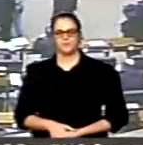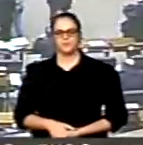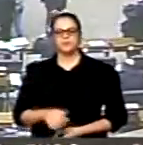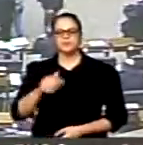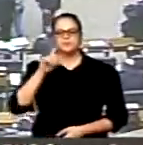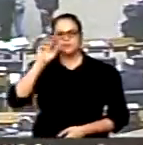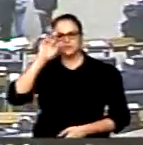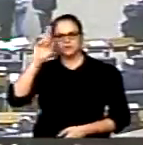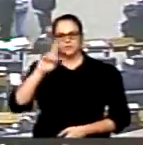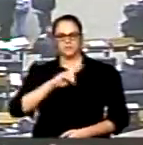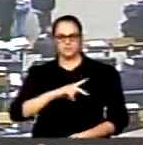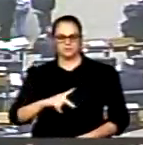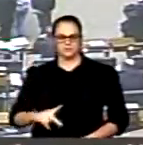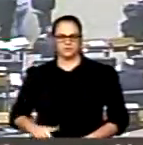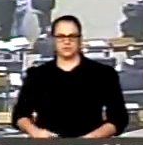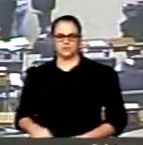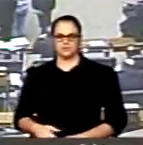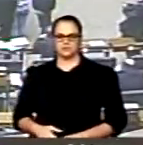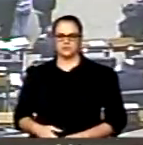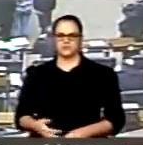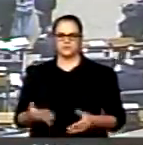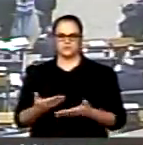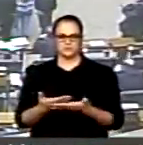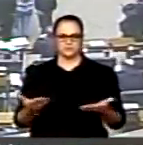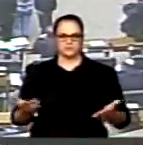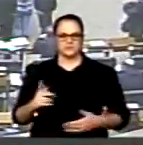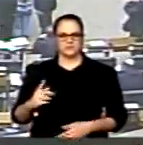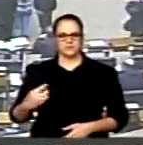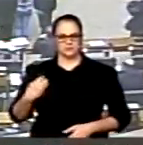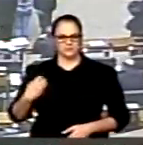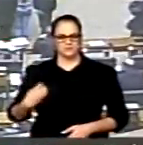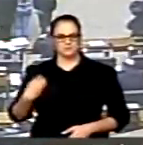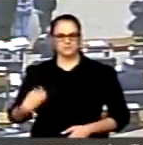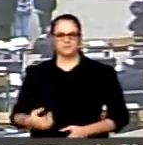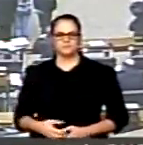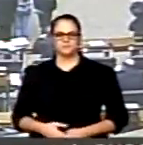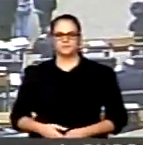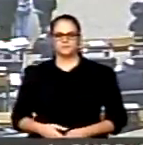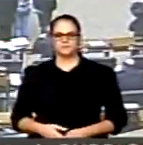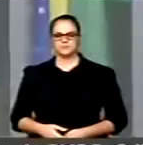senhoras e senhores deputados aqui presentes,